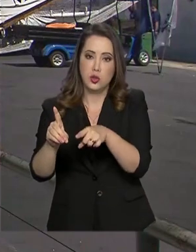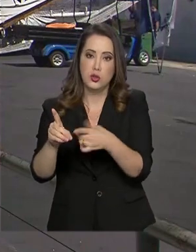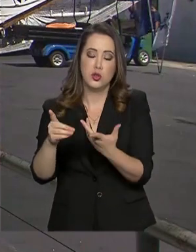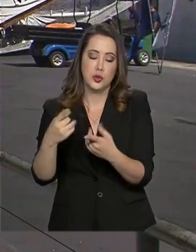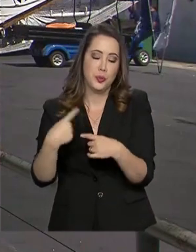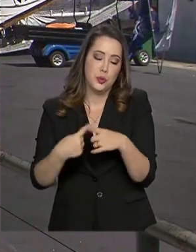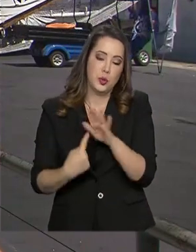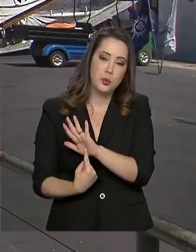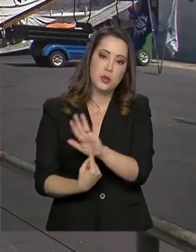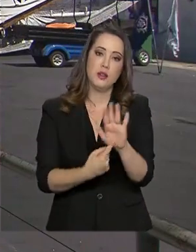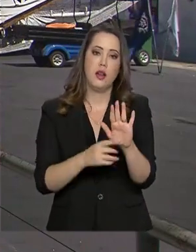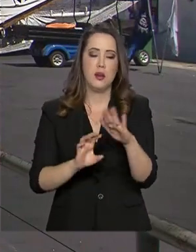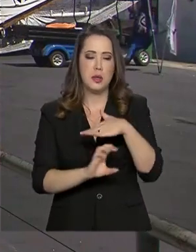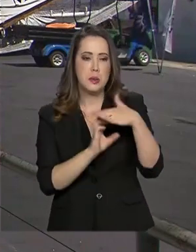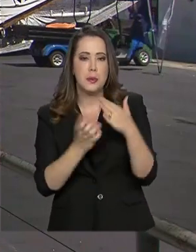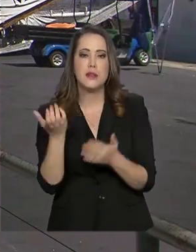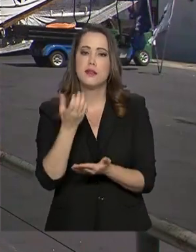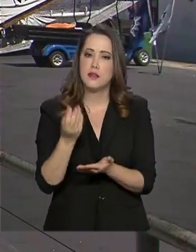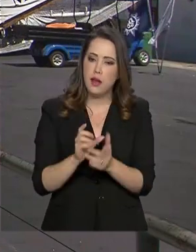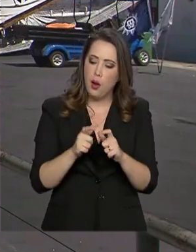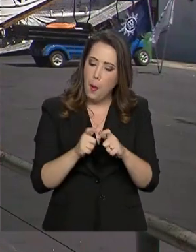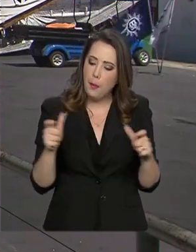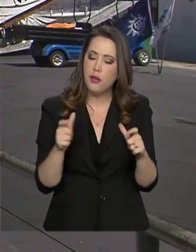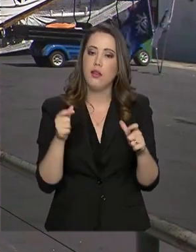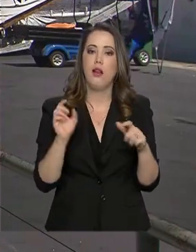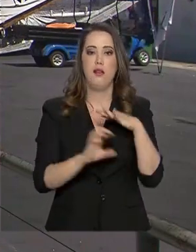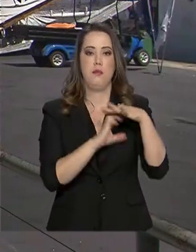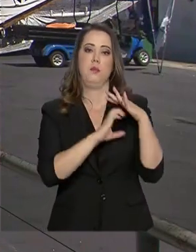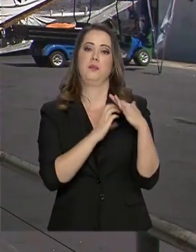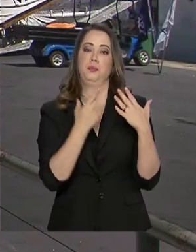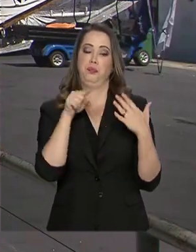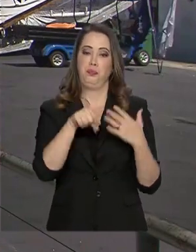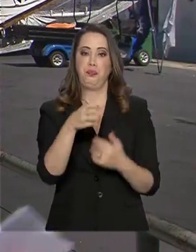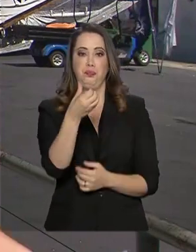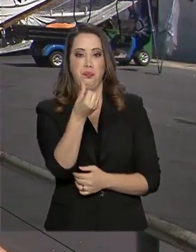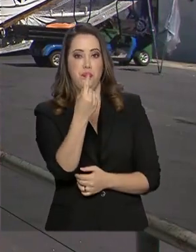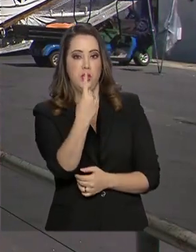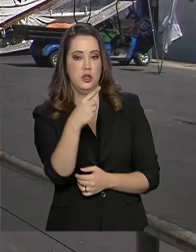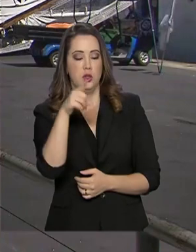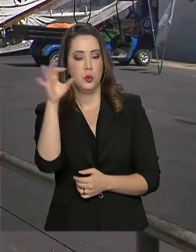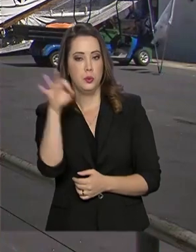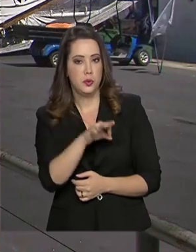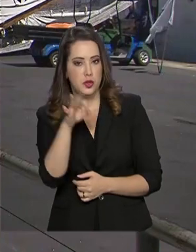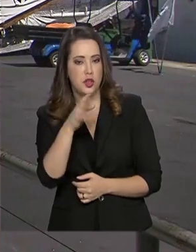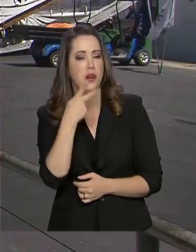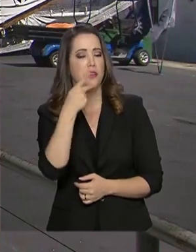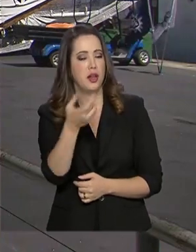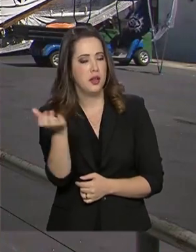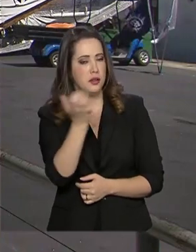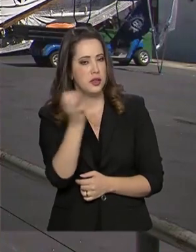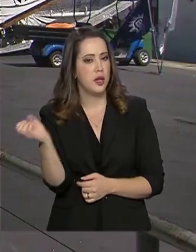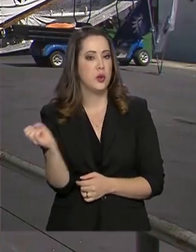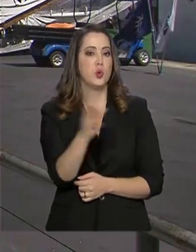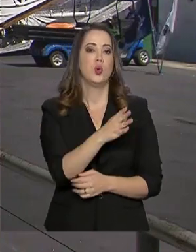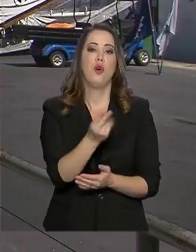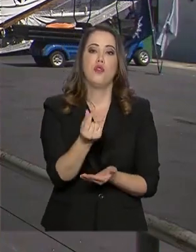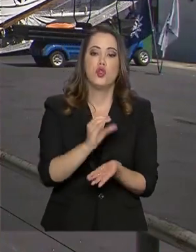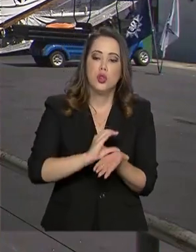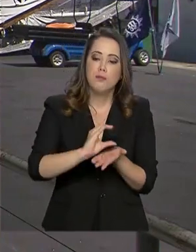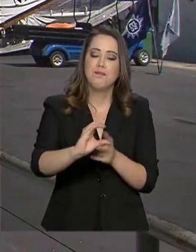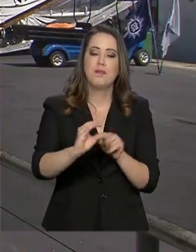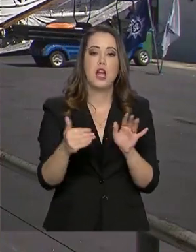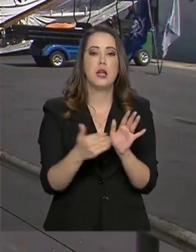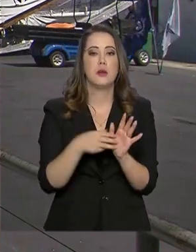pretendem investir em seus negócios. 63,1% dos empresários falaram que pretendem fazer novos investimentos